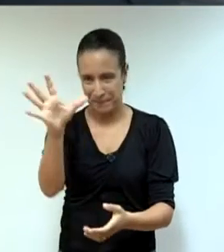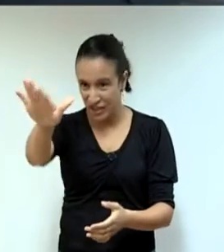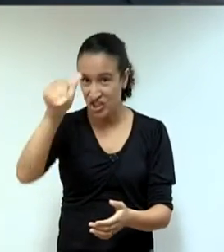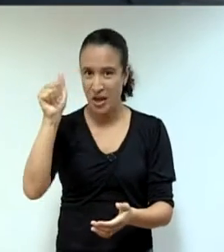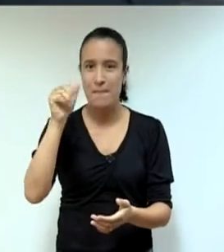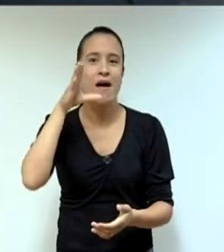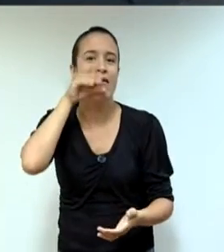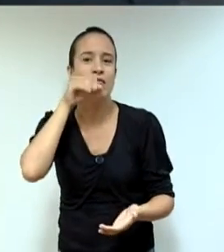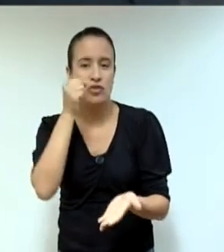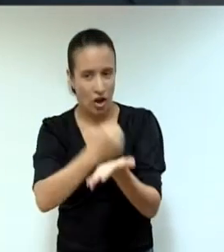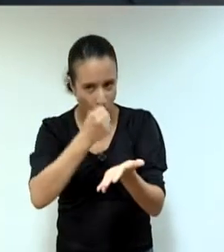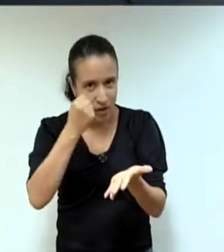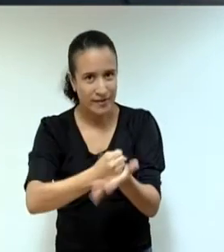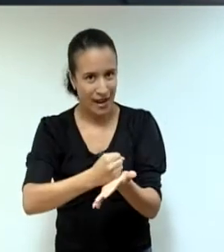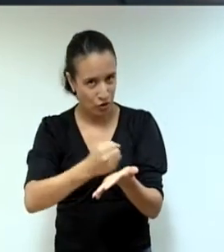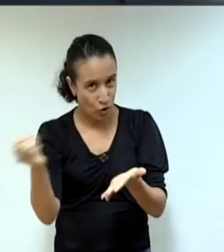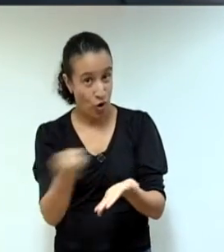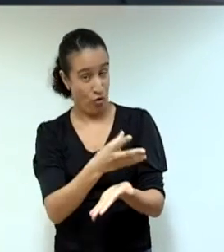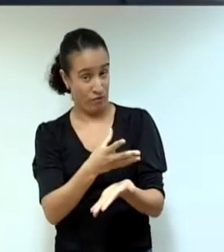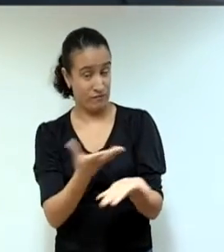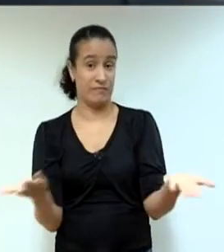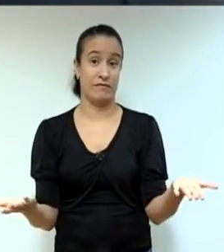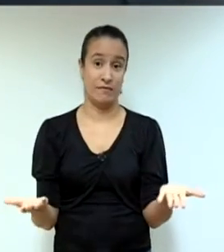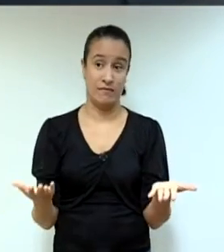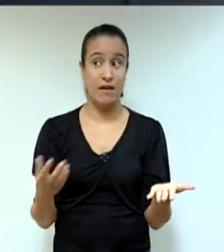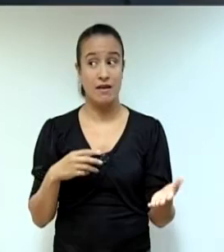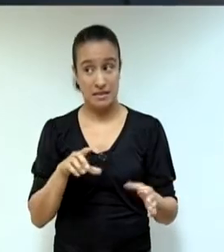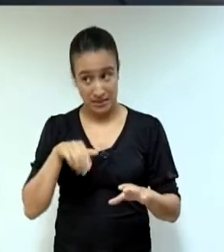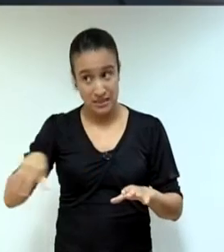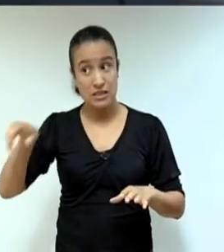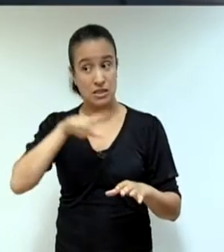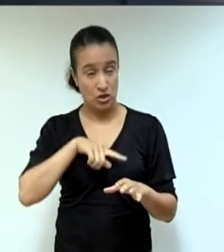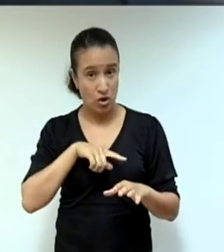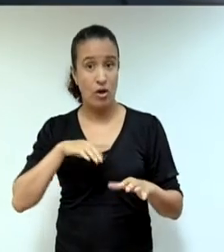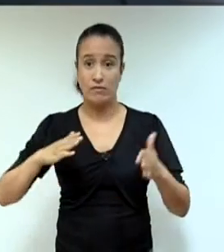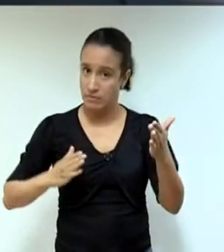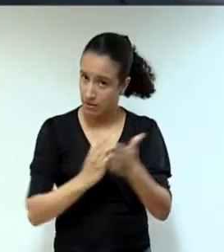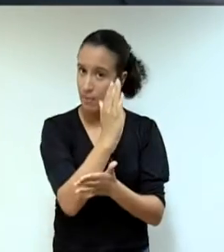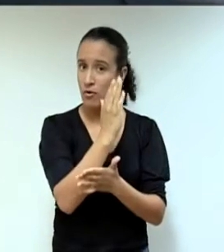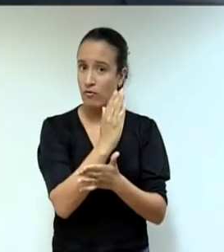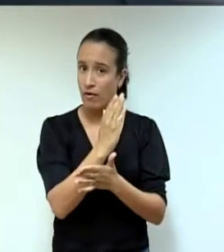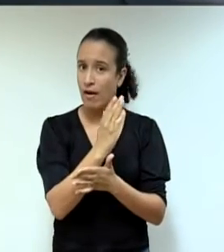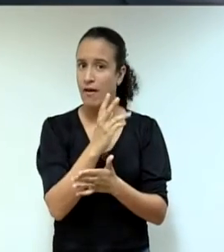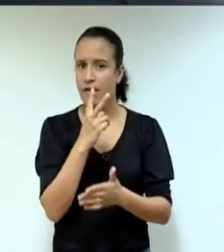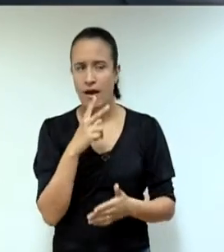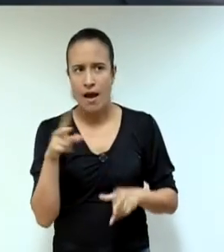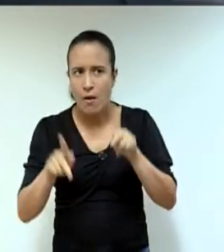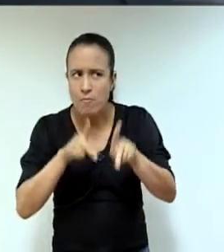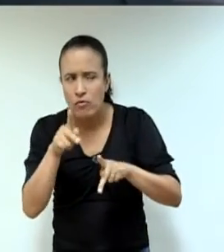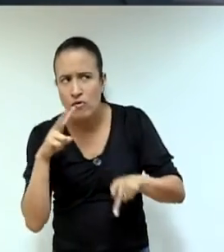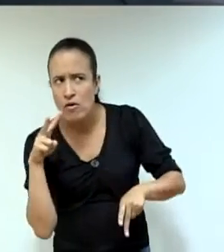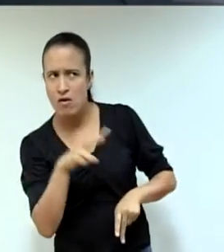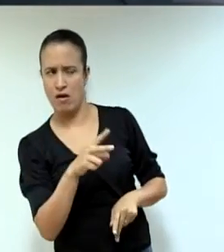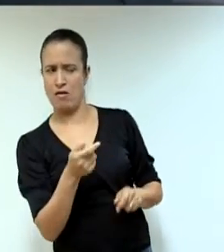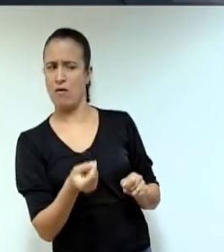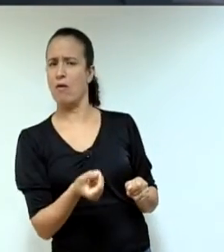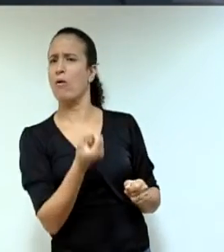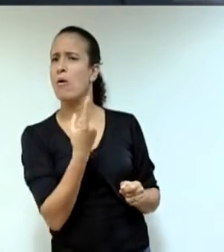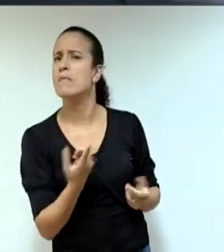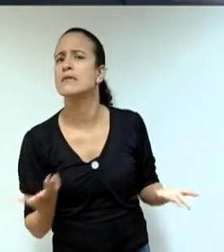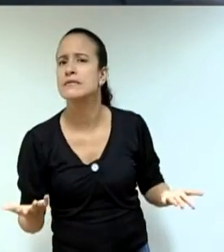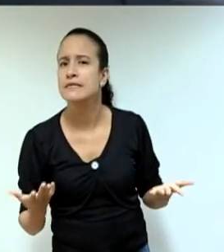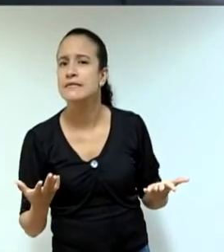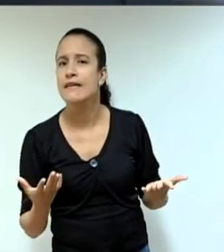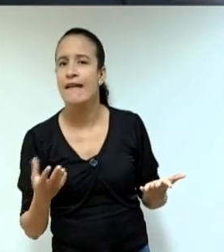essa impressão que a Câmara vai estar passando, se aprovar esse projeto de lei nessa data, reiterando, mesmo o